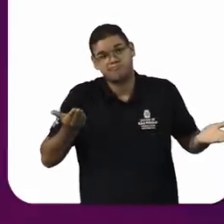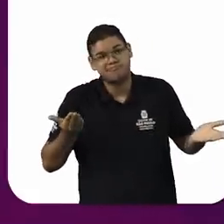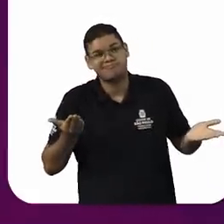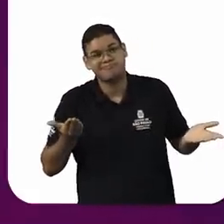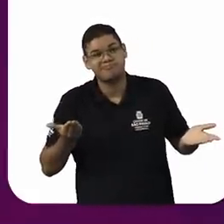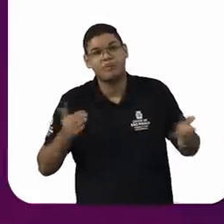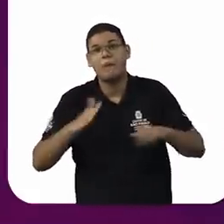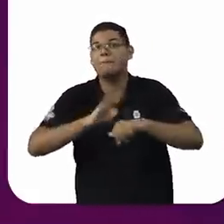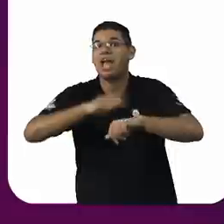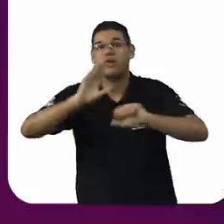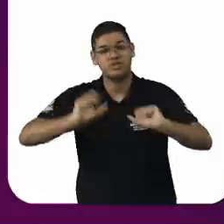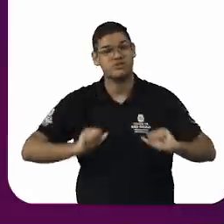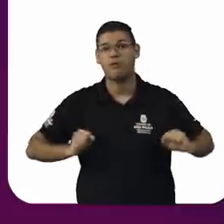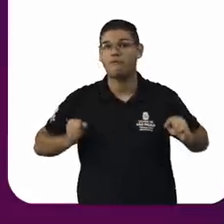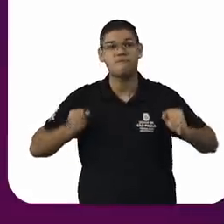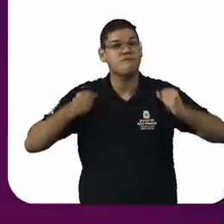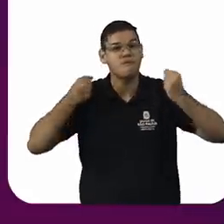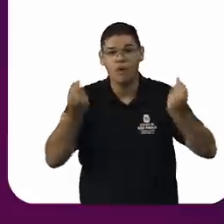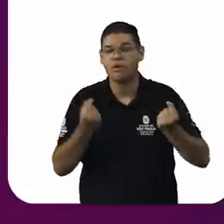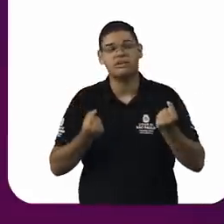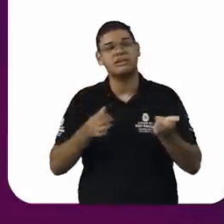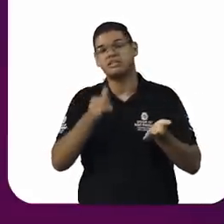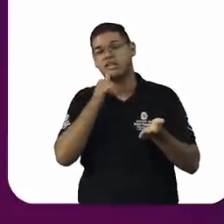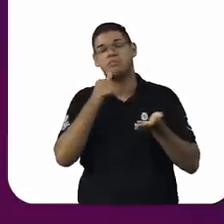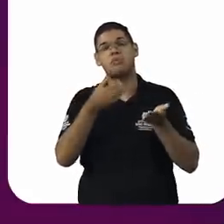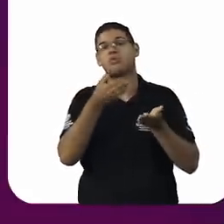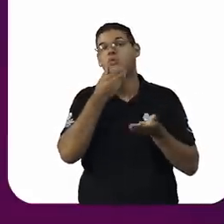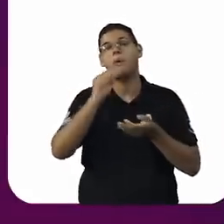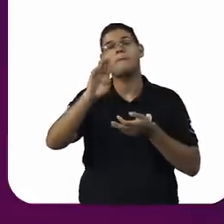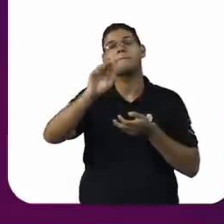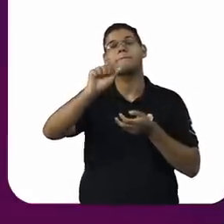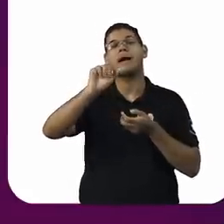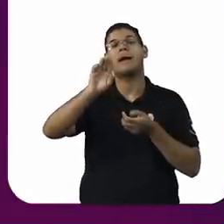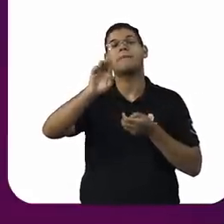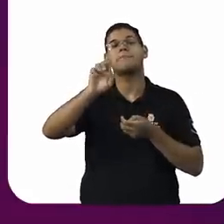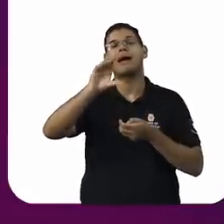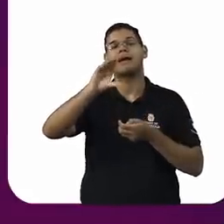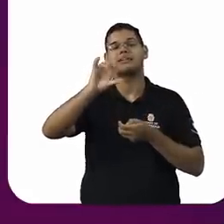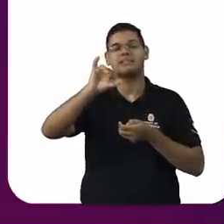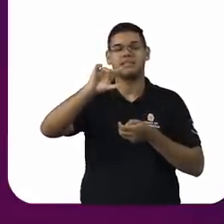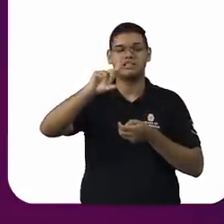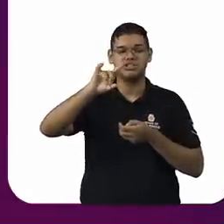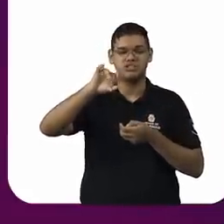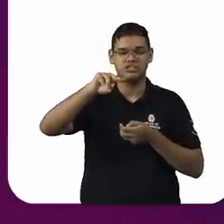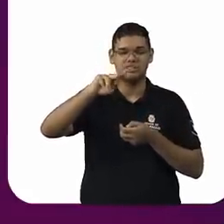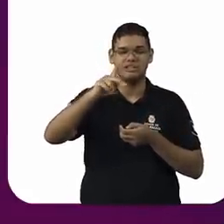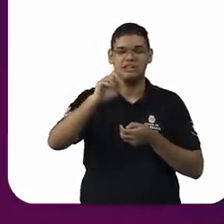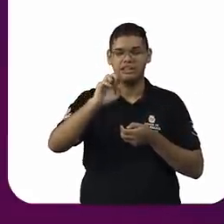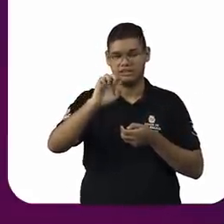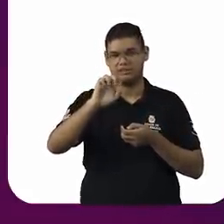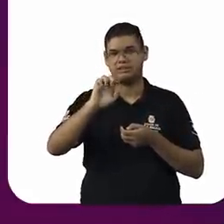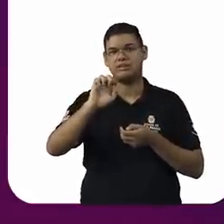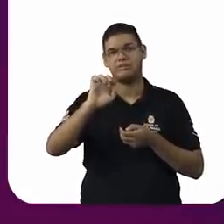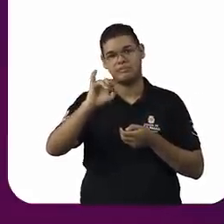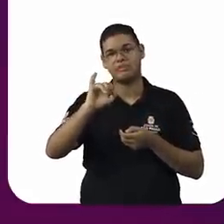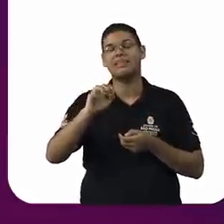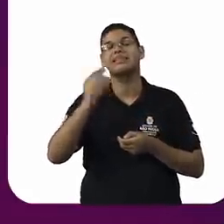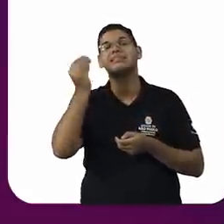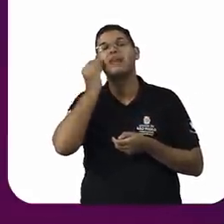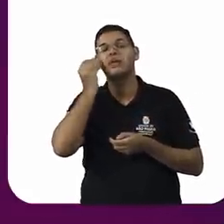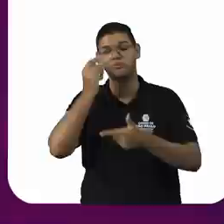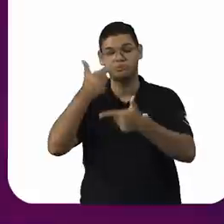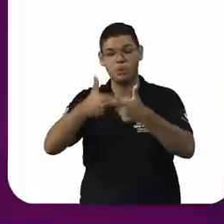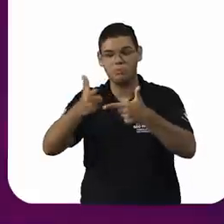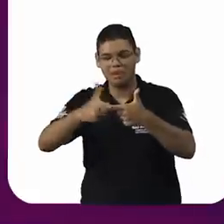intelectuais como o Babacid e outros tantos que hoje tentam pautar esse tema na sociedade, a gente